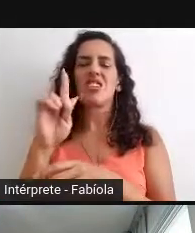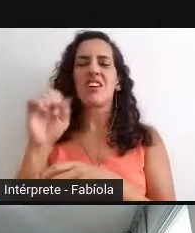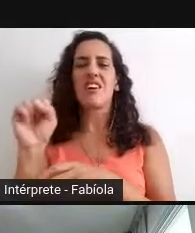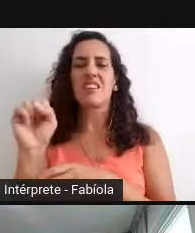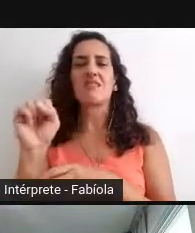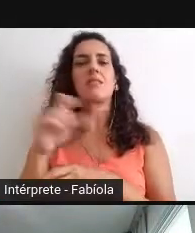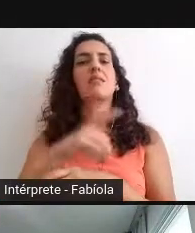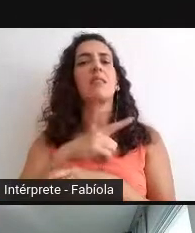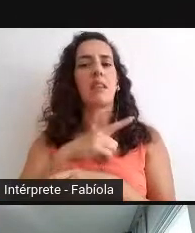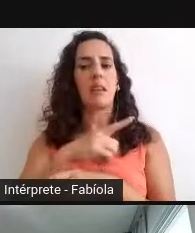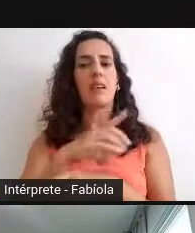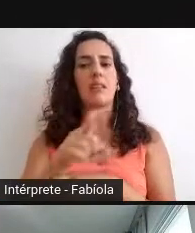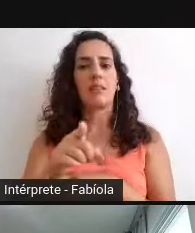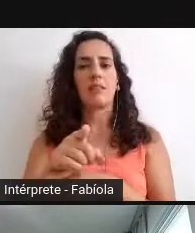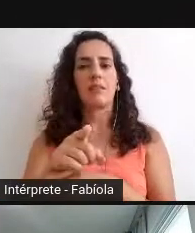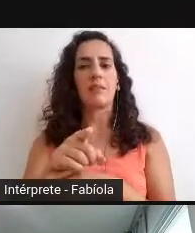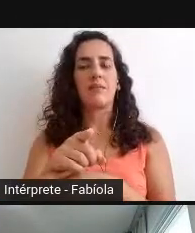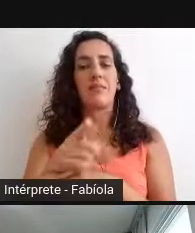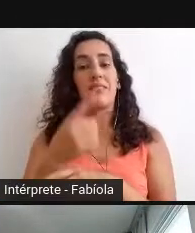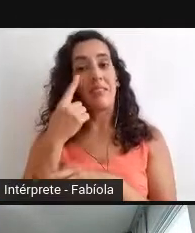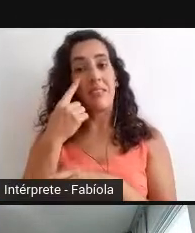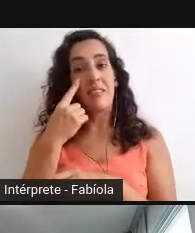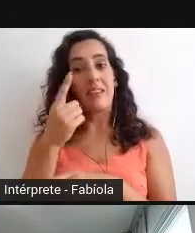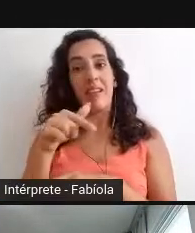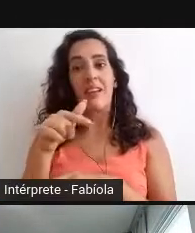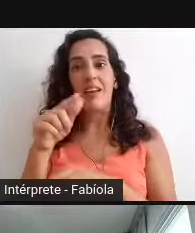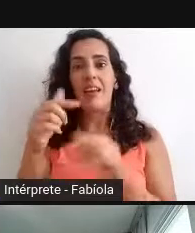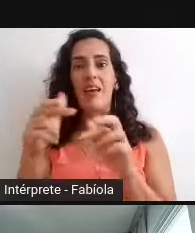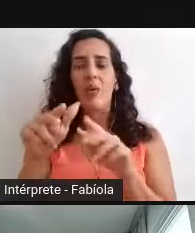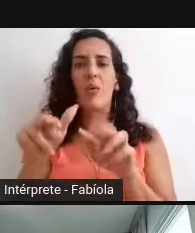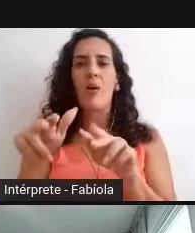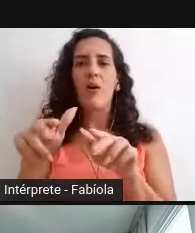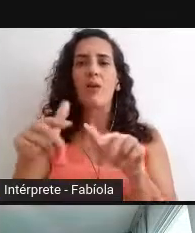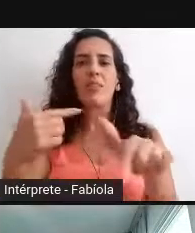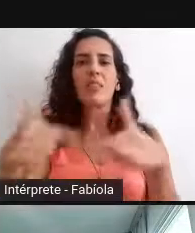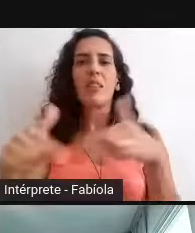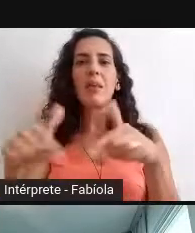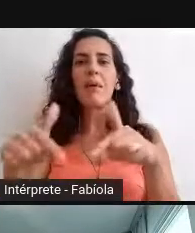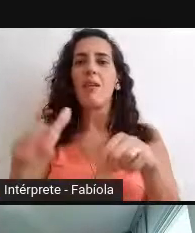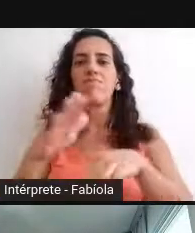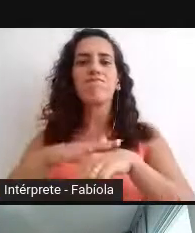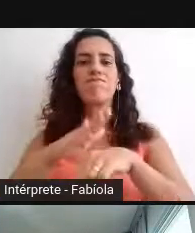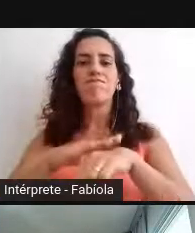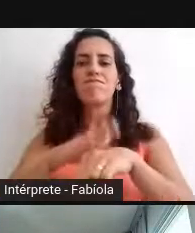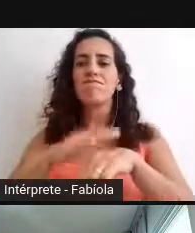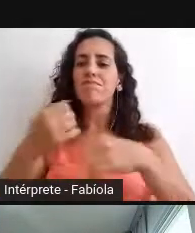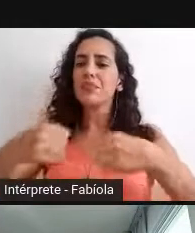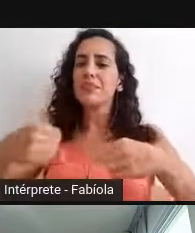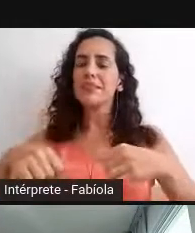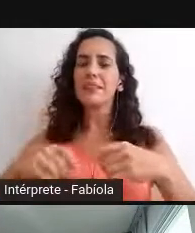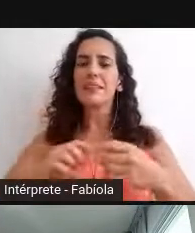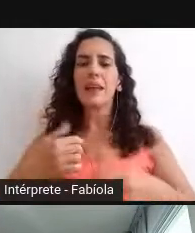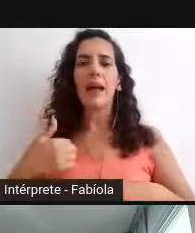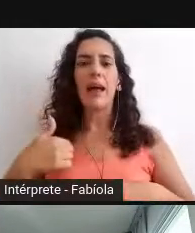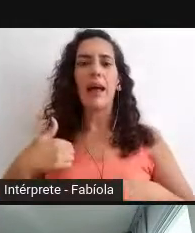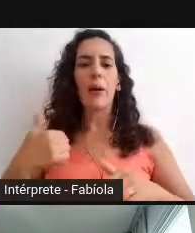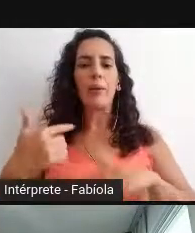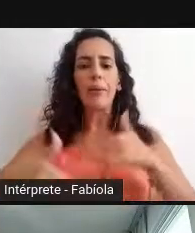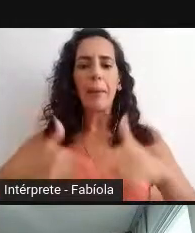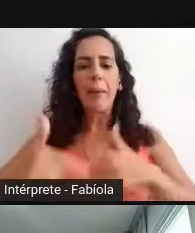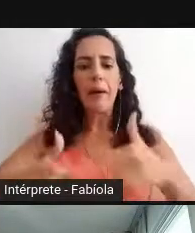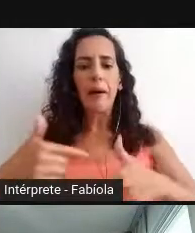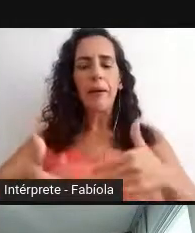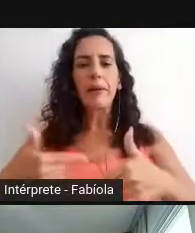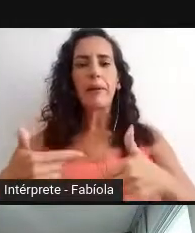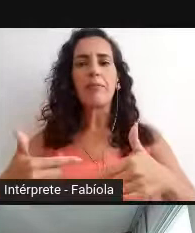Vejam que aí, nesse caso, é um trabalho manual dos técnicos, direto no suporte, não é